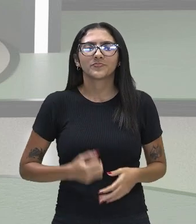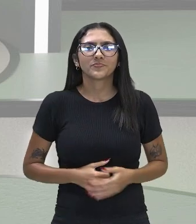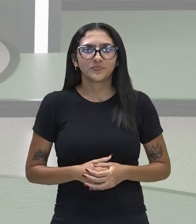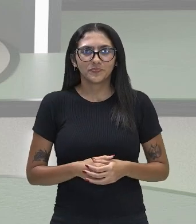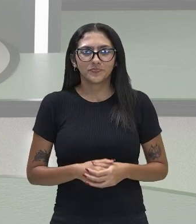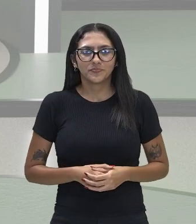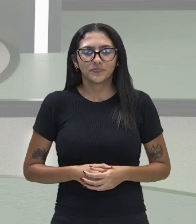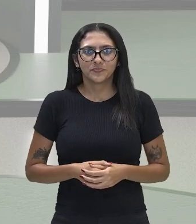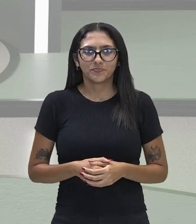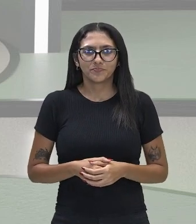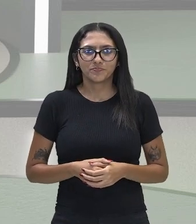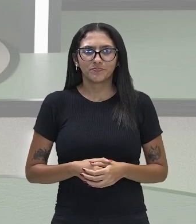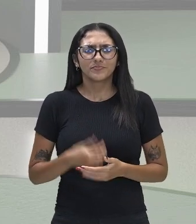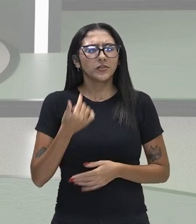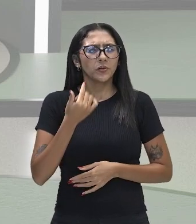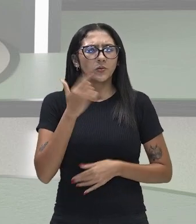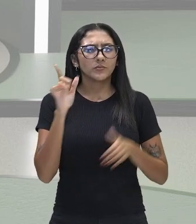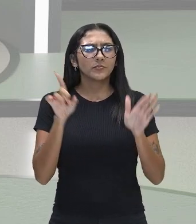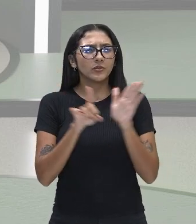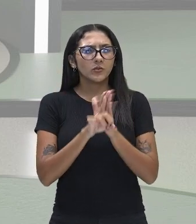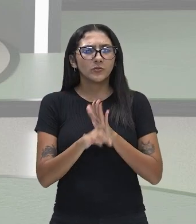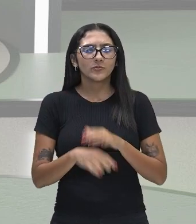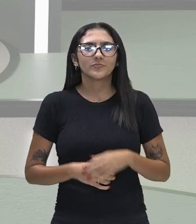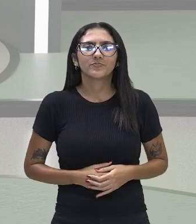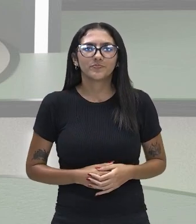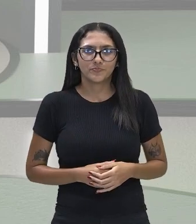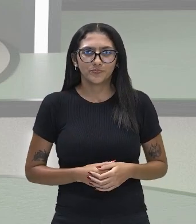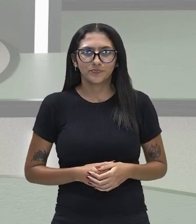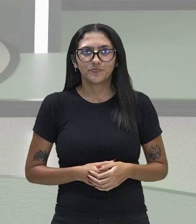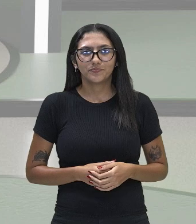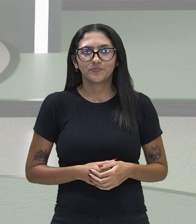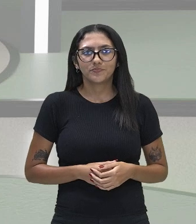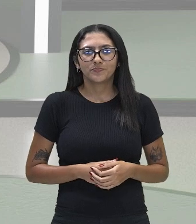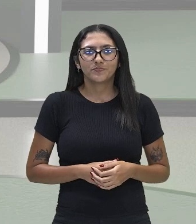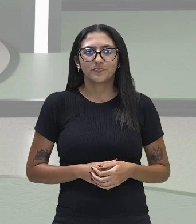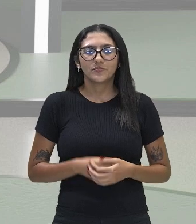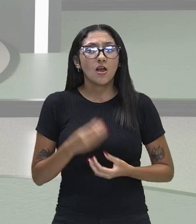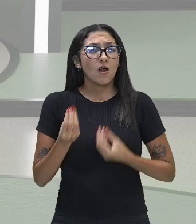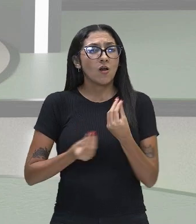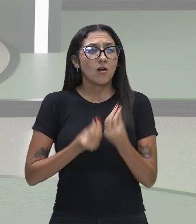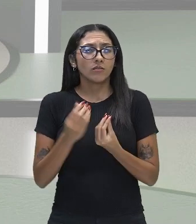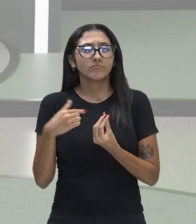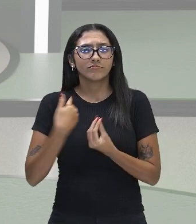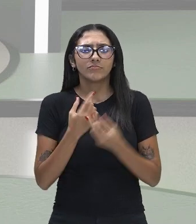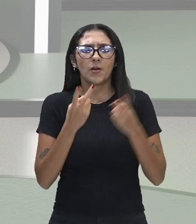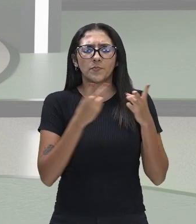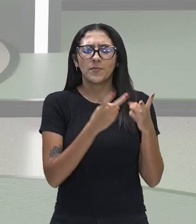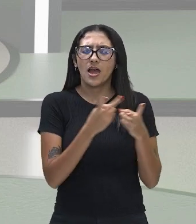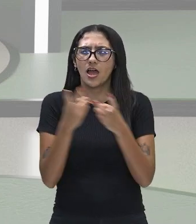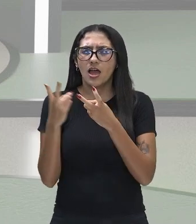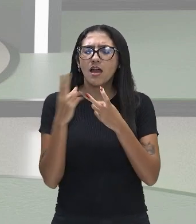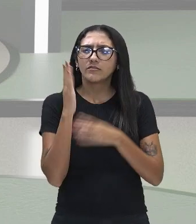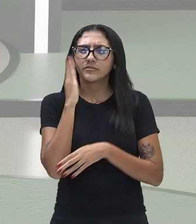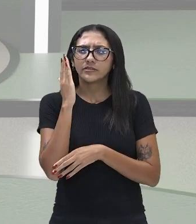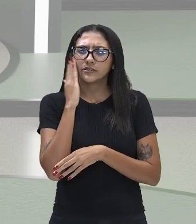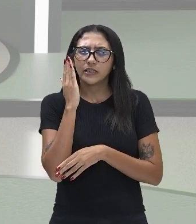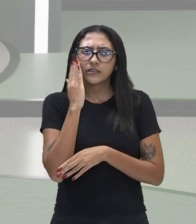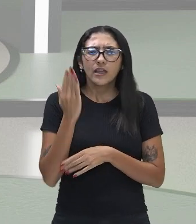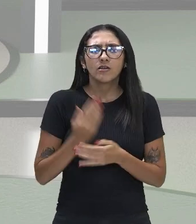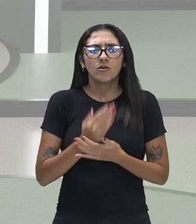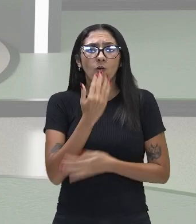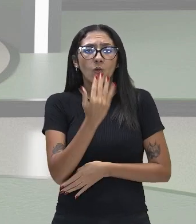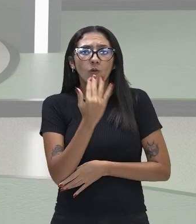A próxima pergunta, como nós somos capazes de distinguir, ou seja, diferenciar cores,